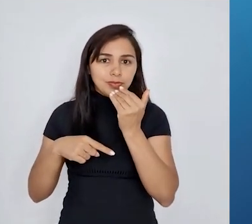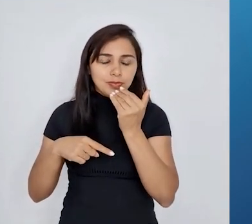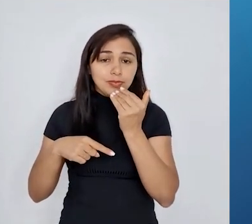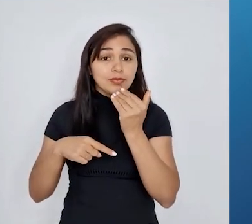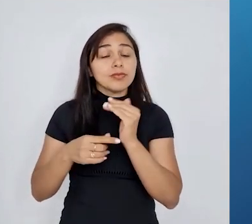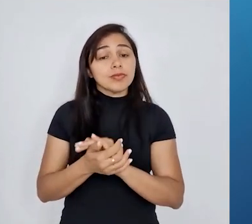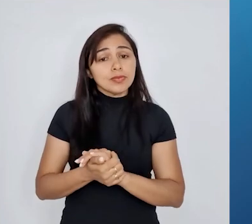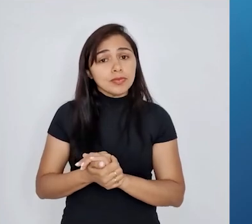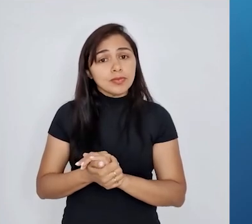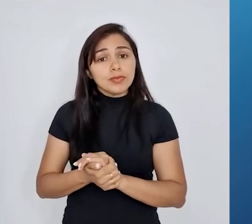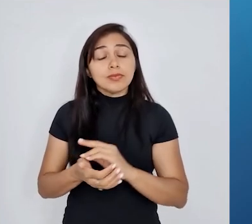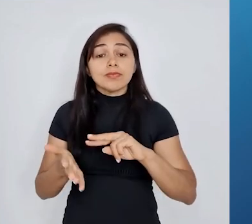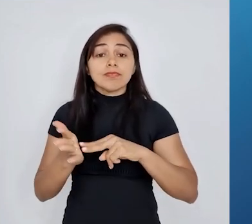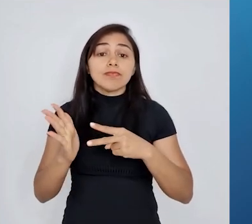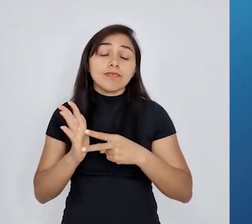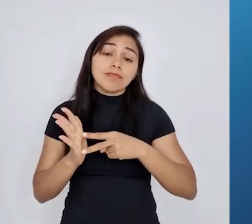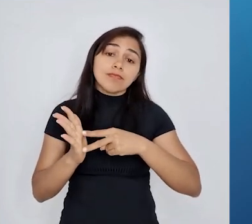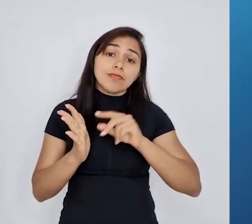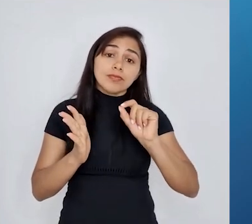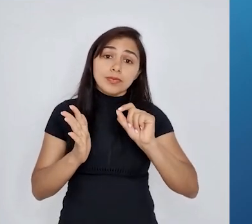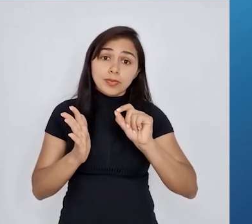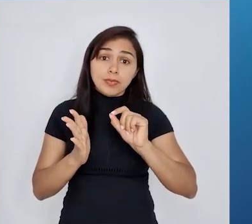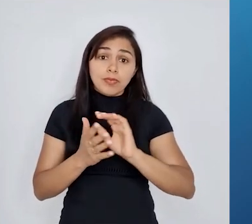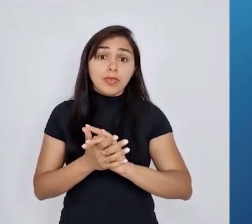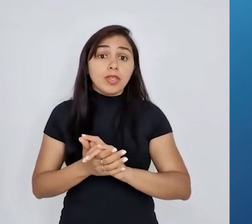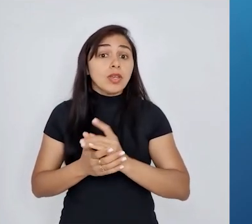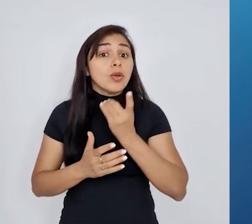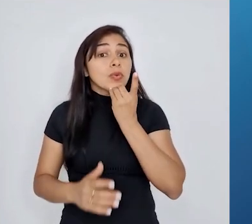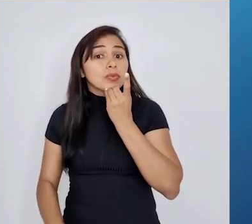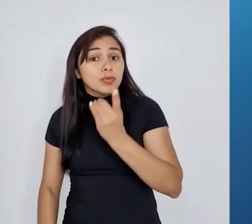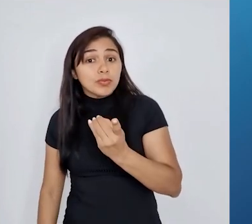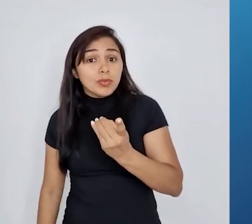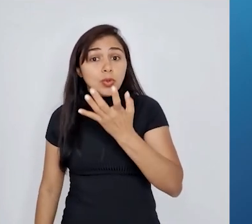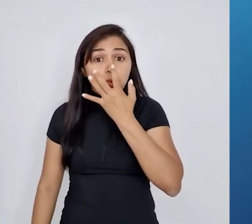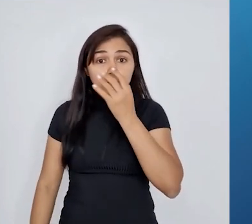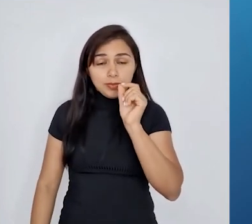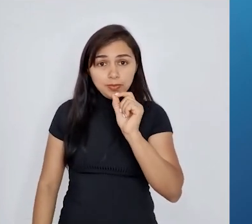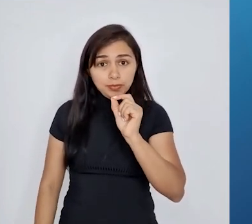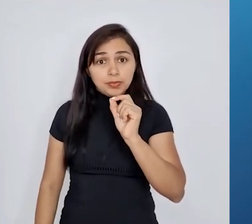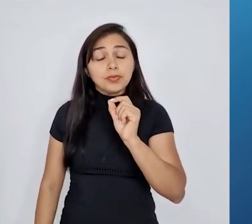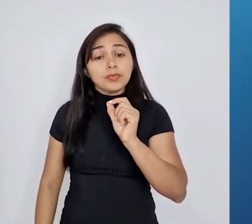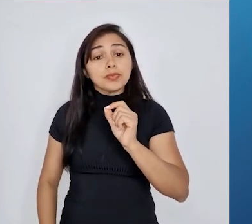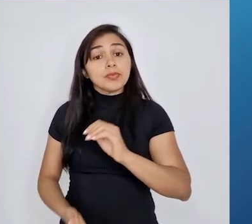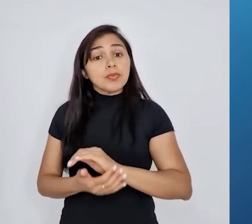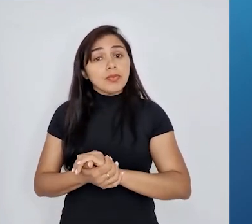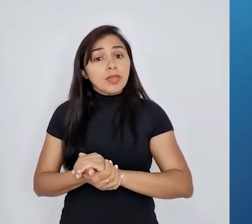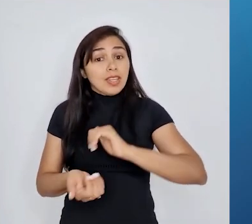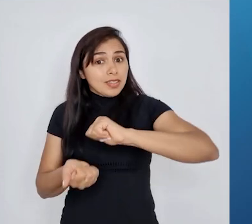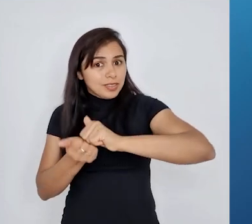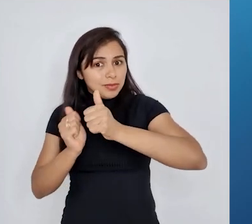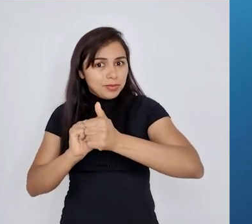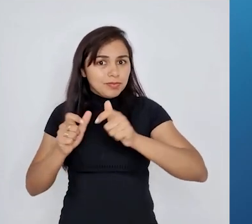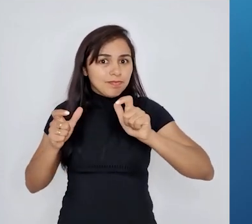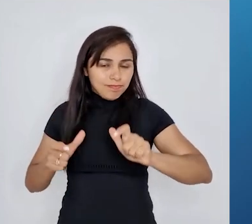isso aí foi, digamos que, o que Charles Darwin observou para poder estar desenvolvendo aí a sua teoria.